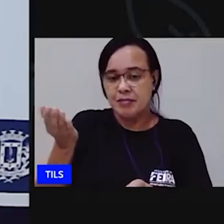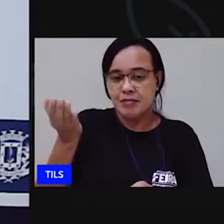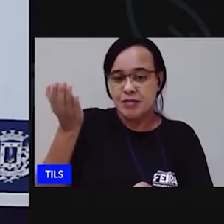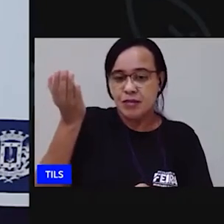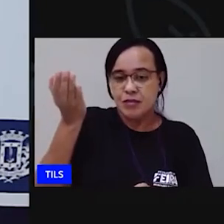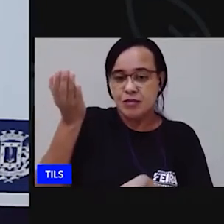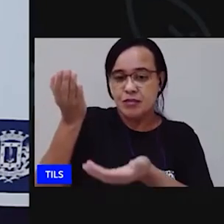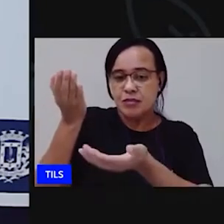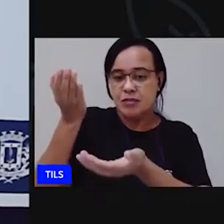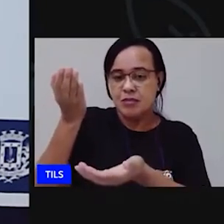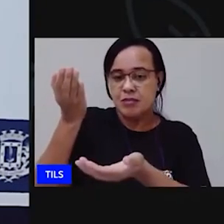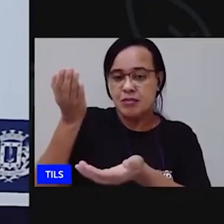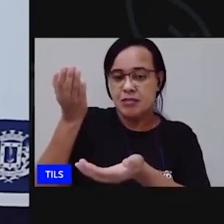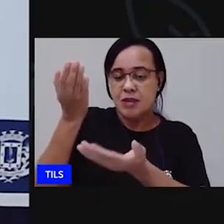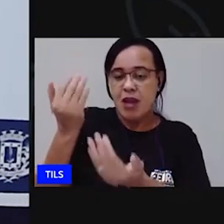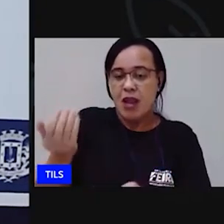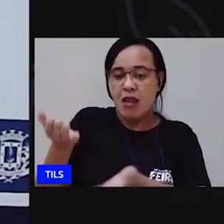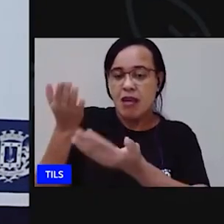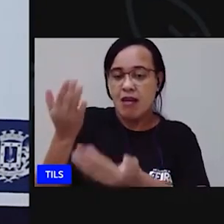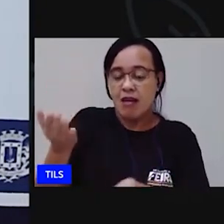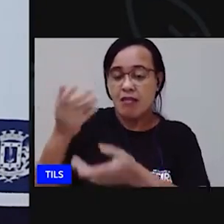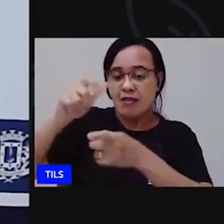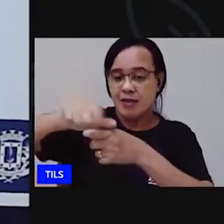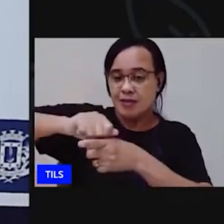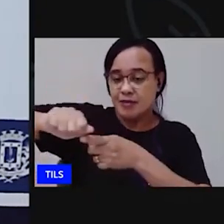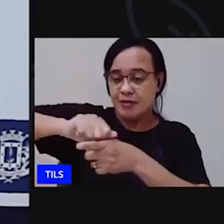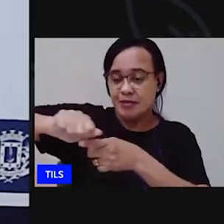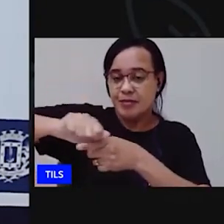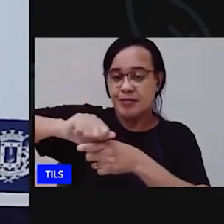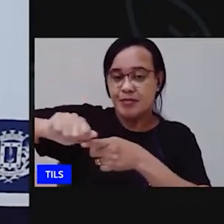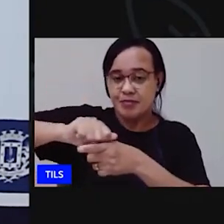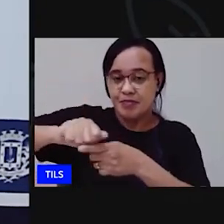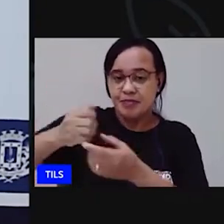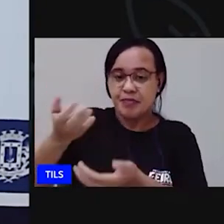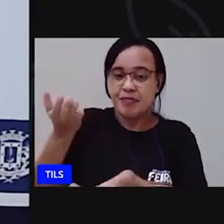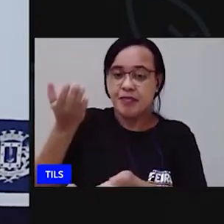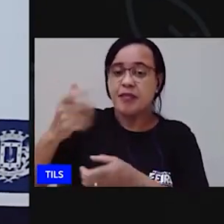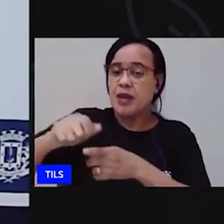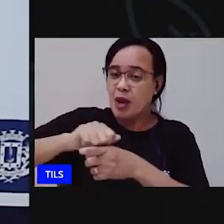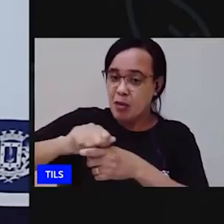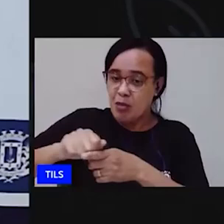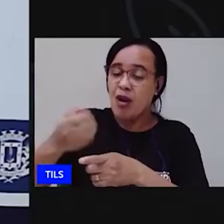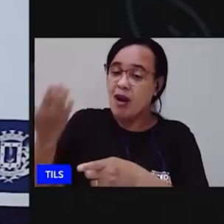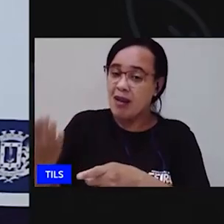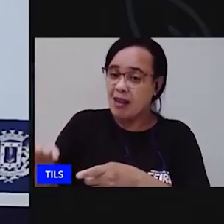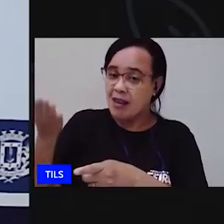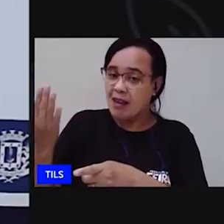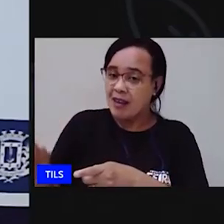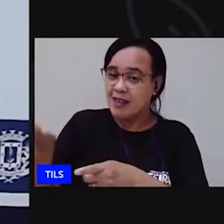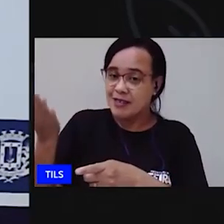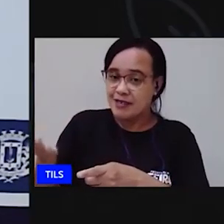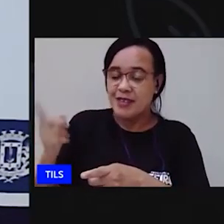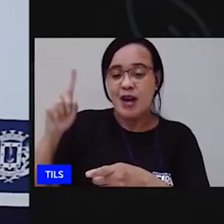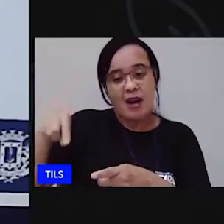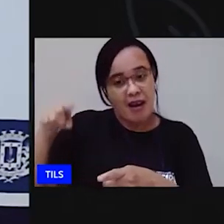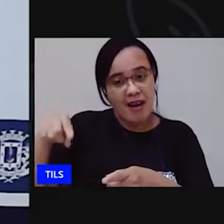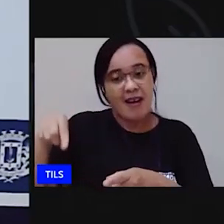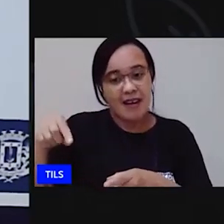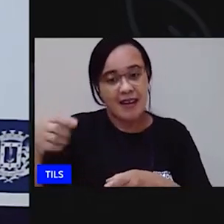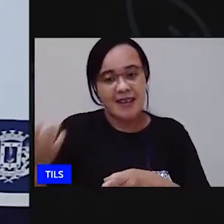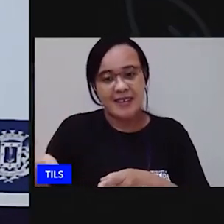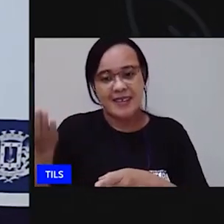subindo tá mais leve é borracha então a borracha é mais leve do que o